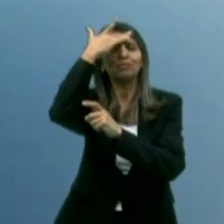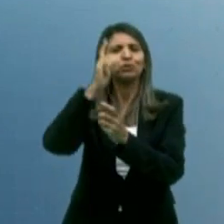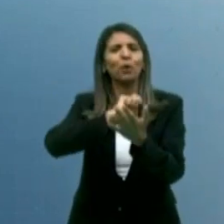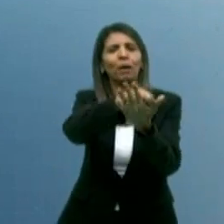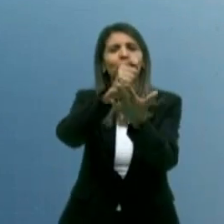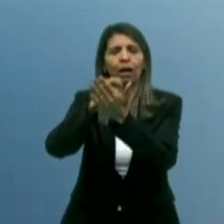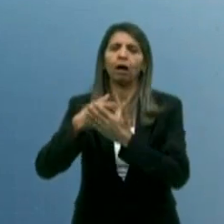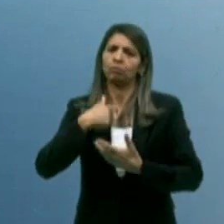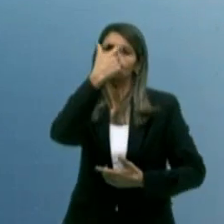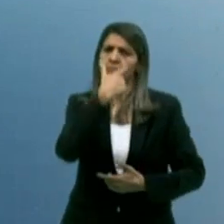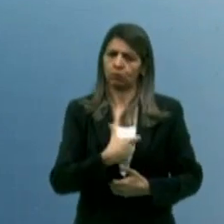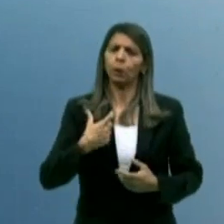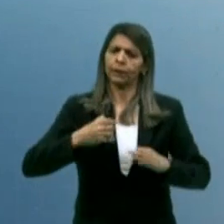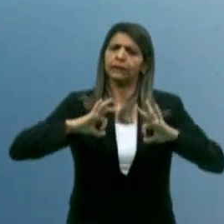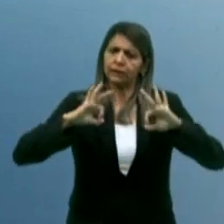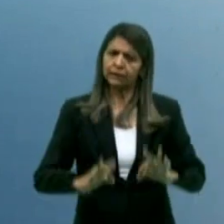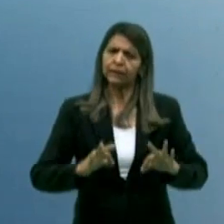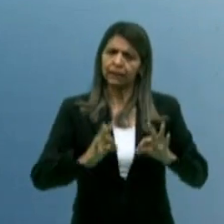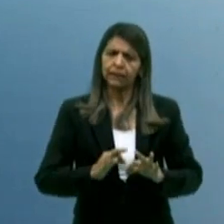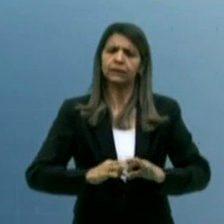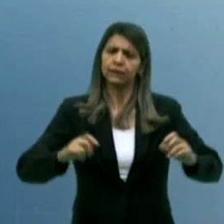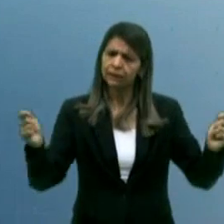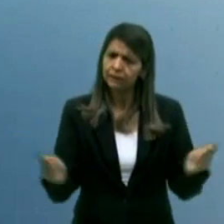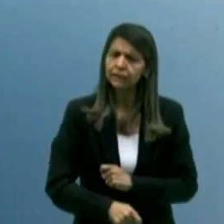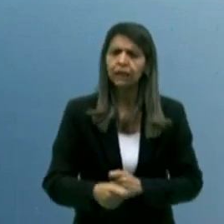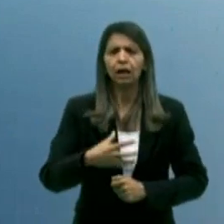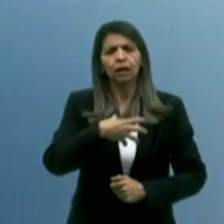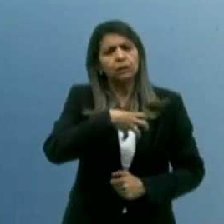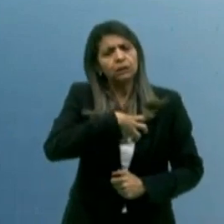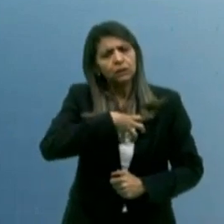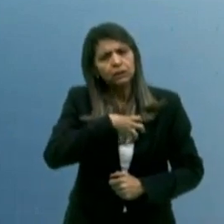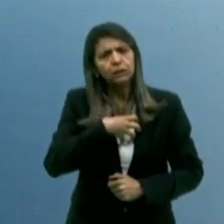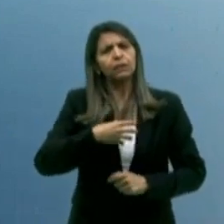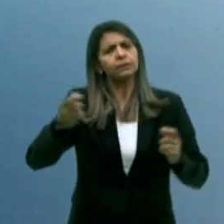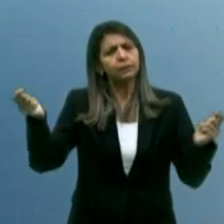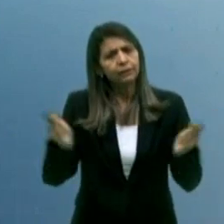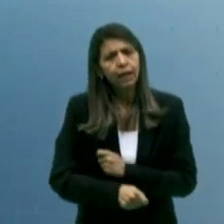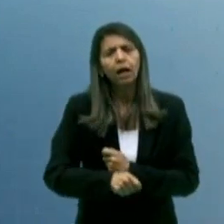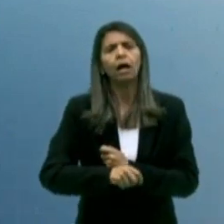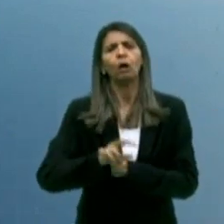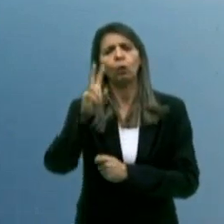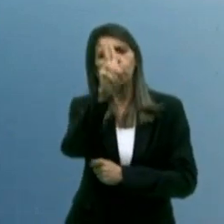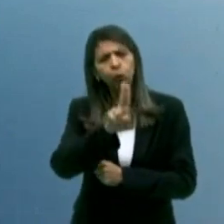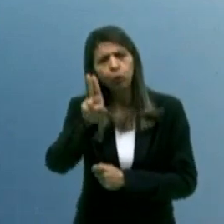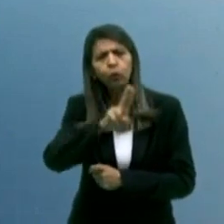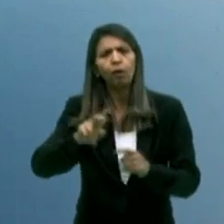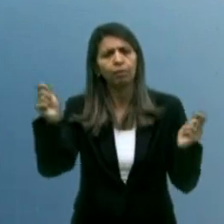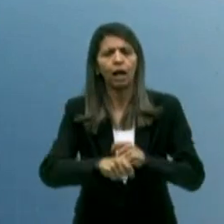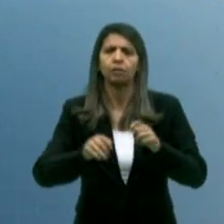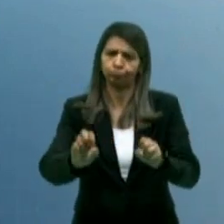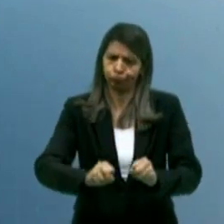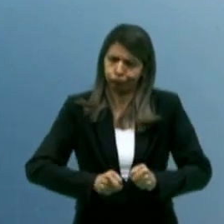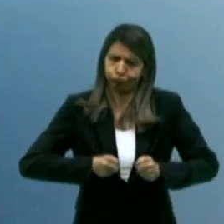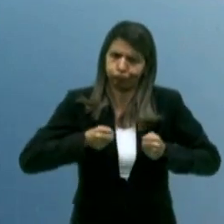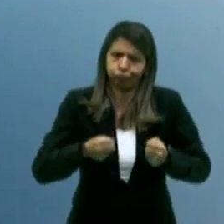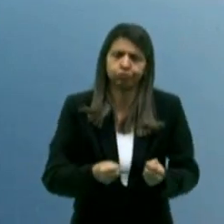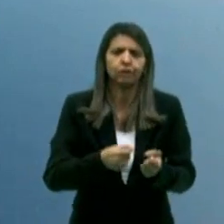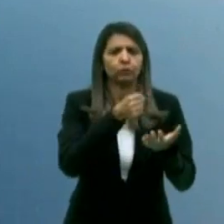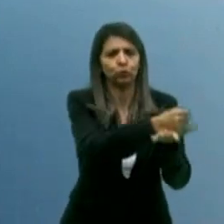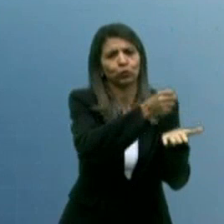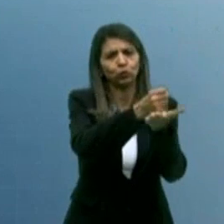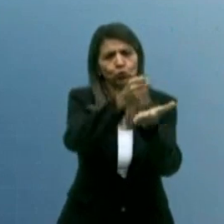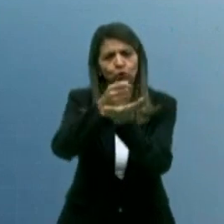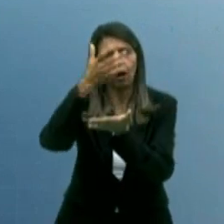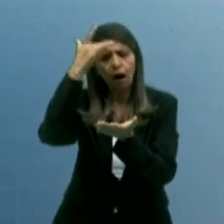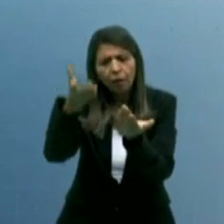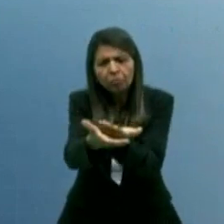eu, como governador, nós vamos ter sensibilidade e usar a força do Estado para abraçar os vulneráveis. Eu sou